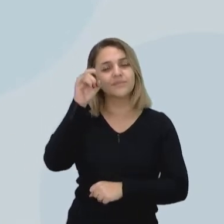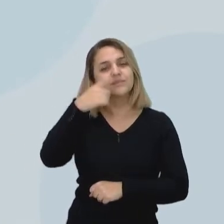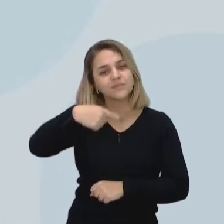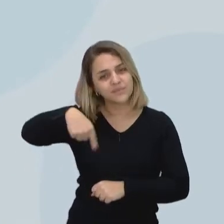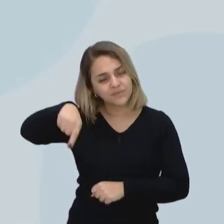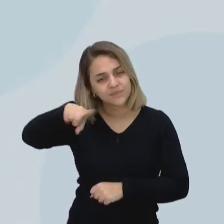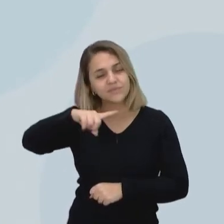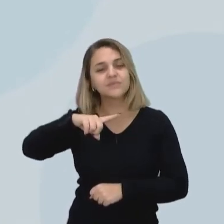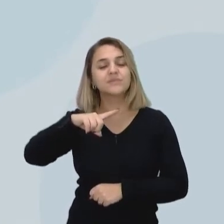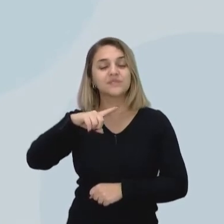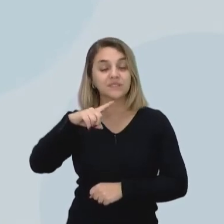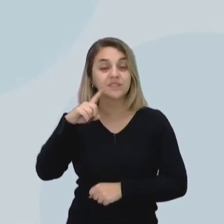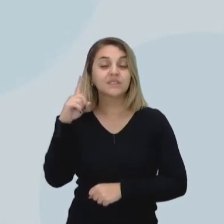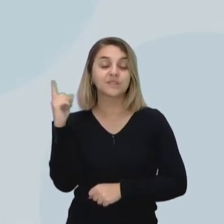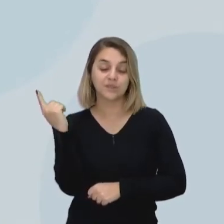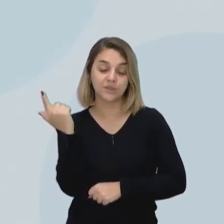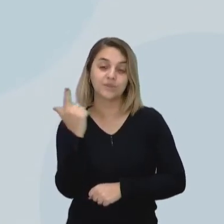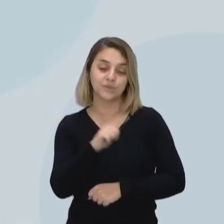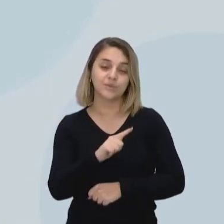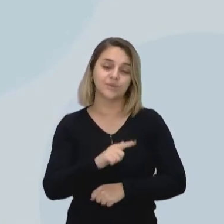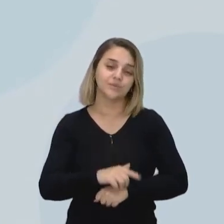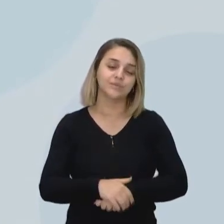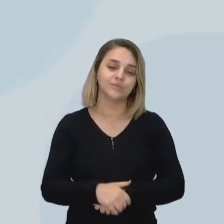a gente tenha que estar aí